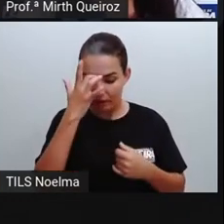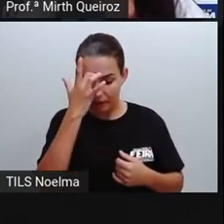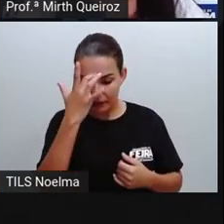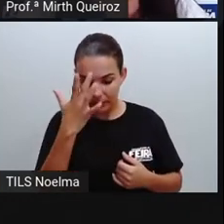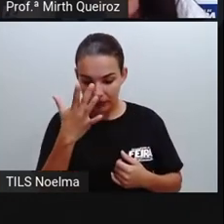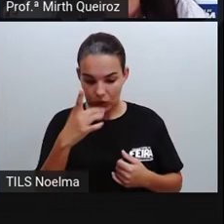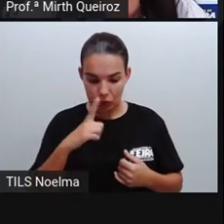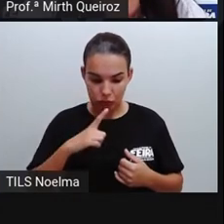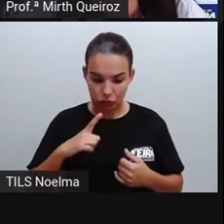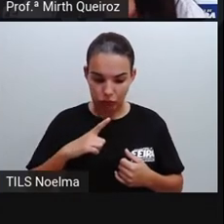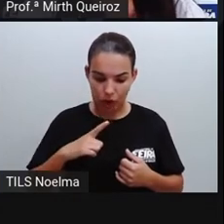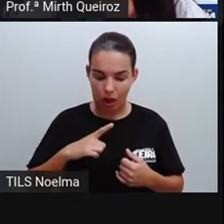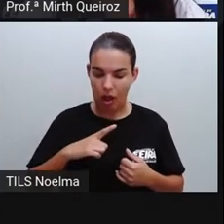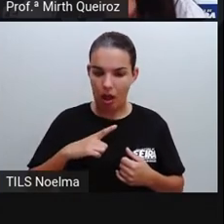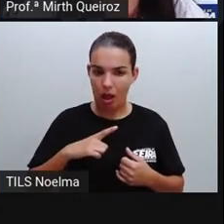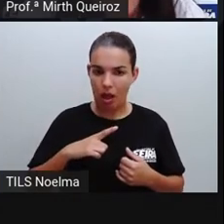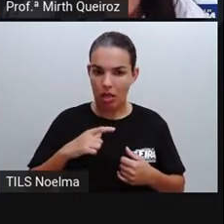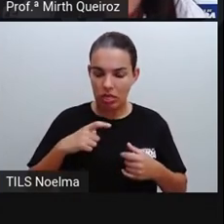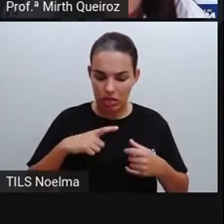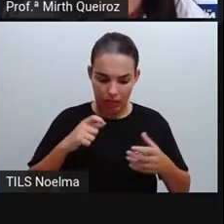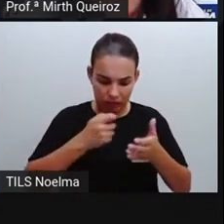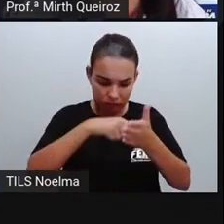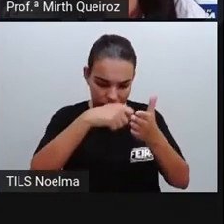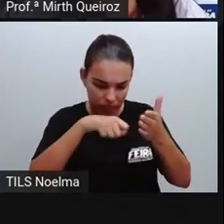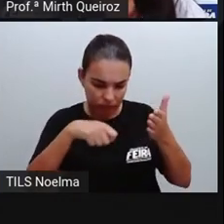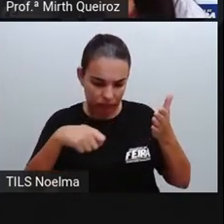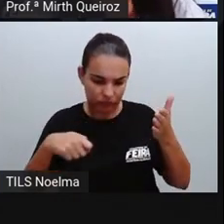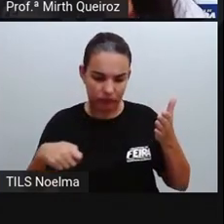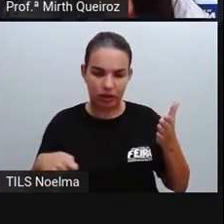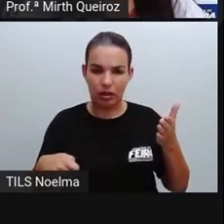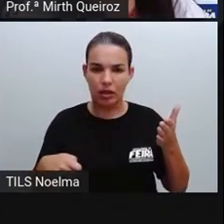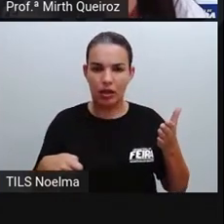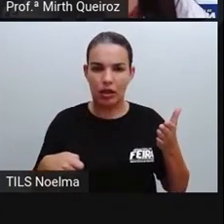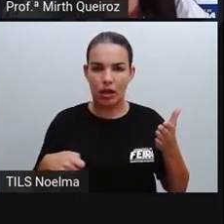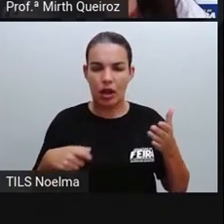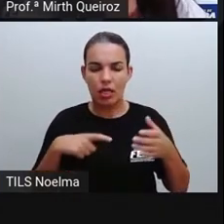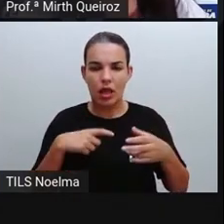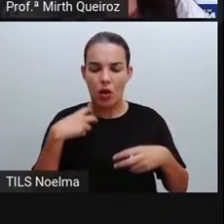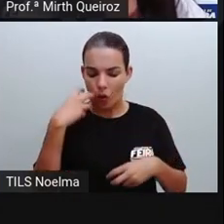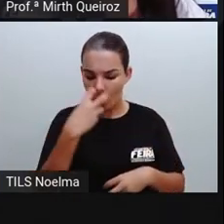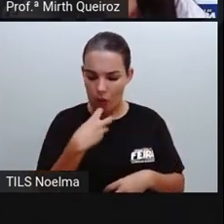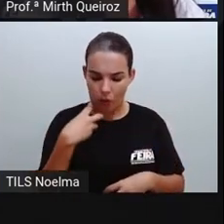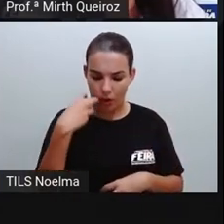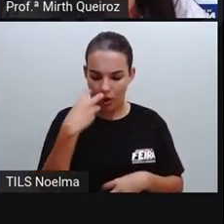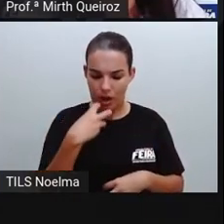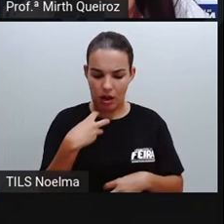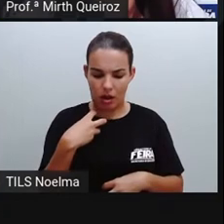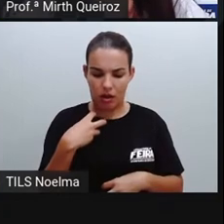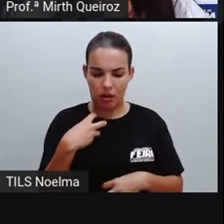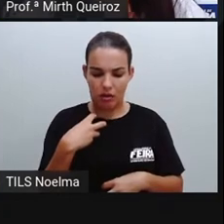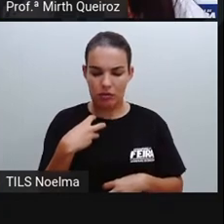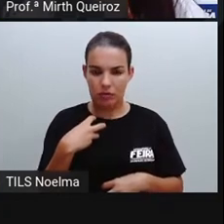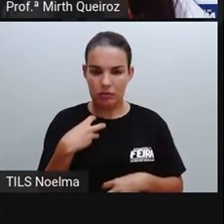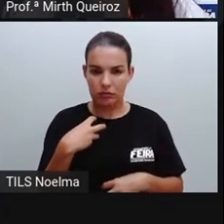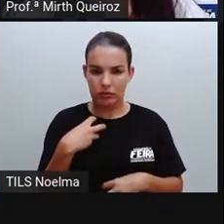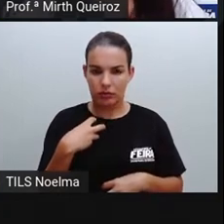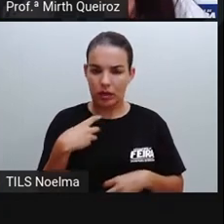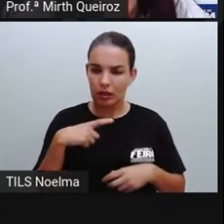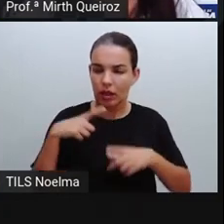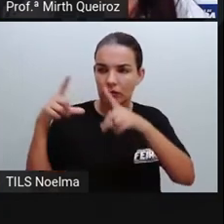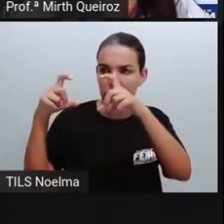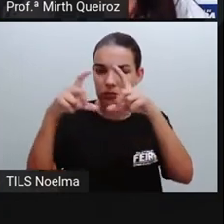certeza, né? Foi utilizada a parte escrita, foi utilizada a parte oral e foi utilizada também as